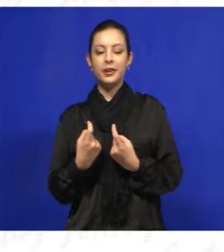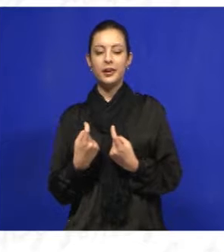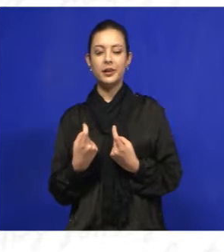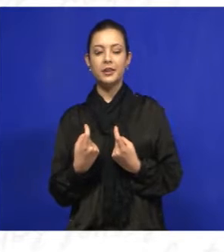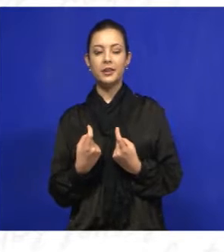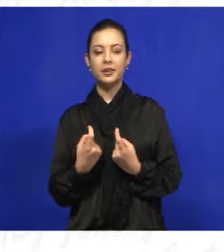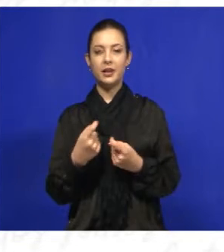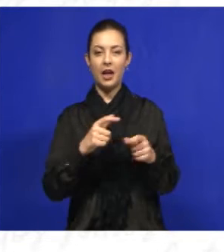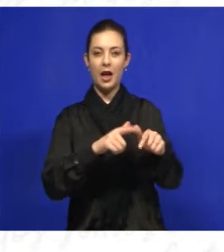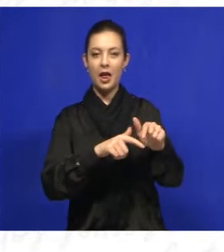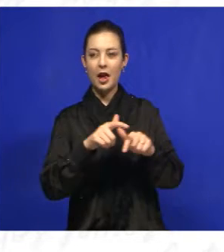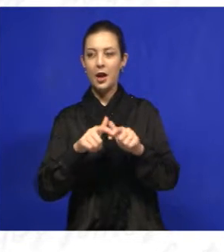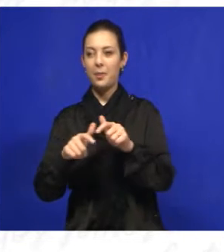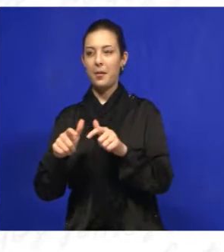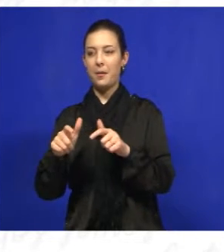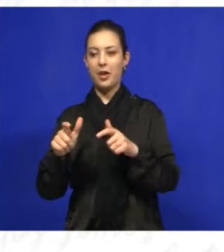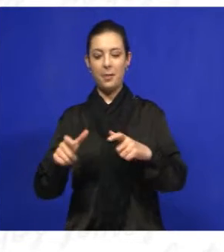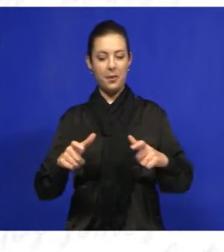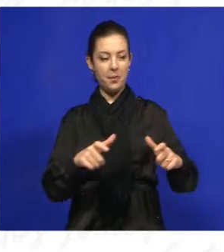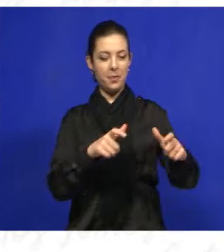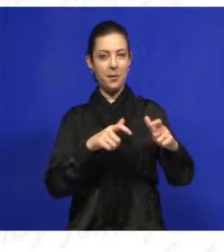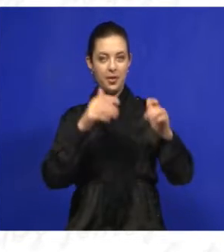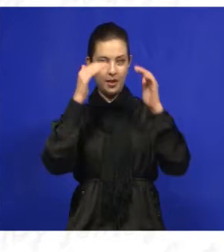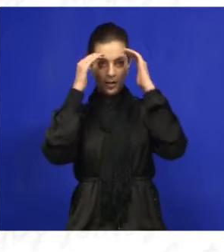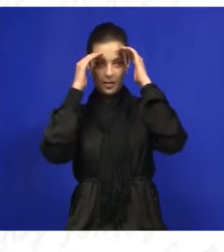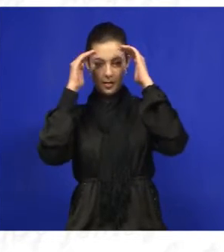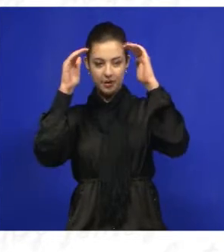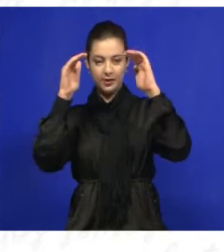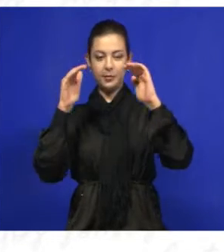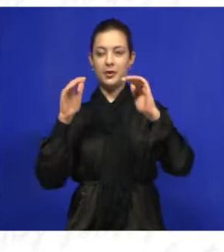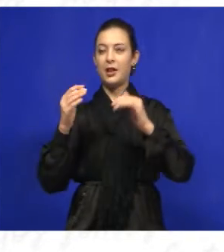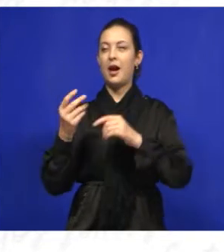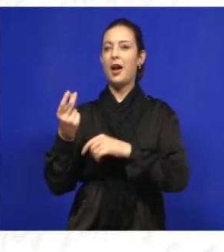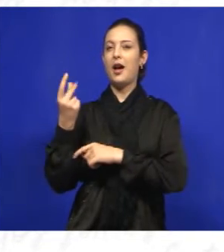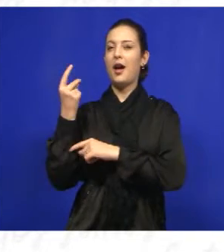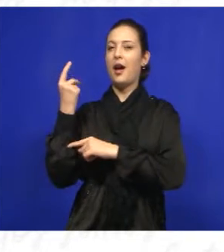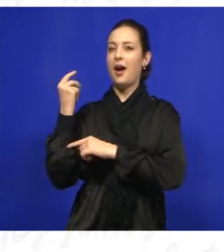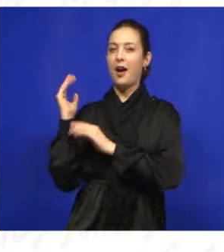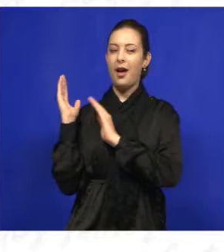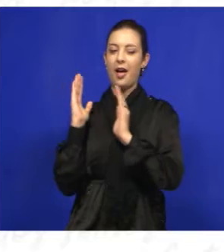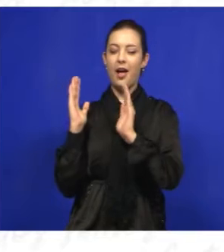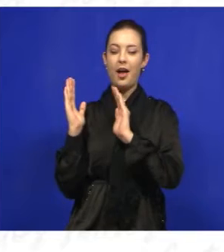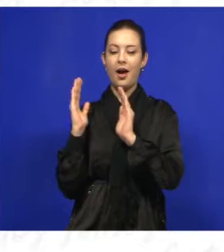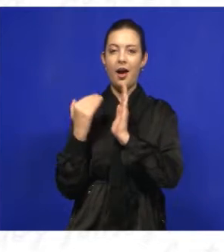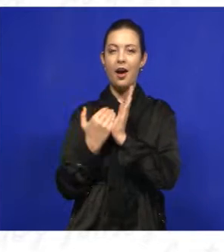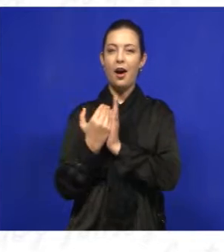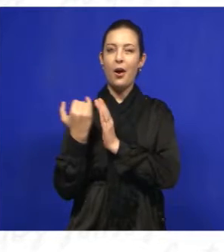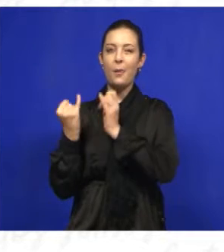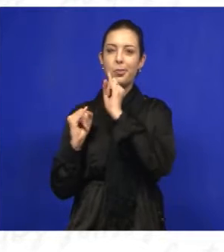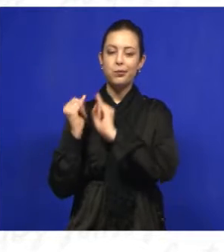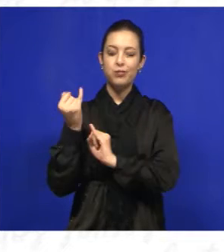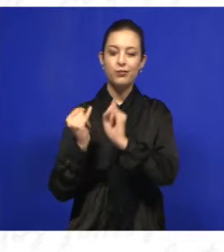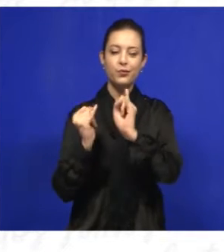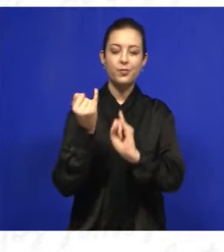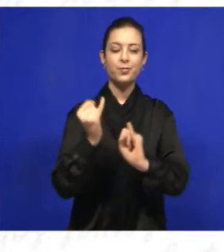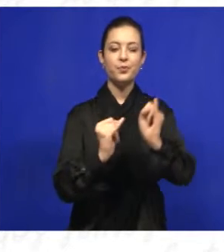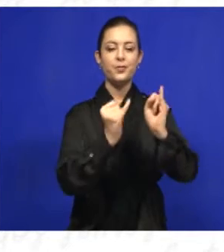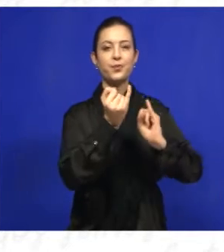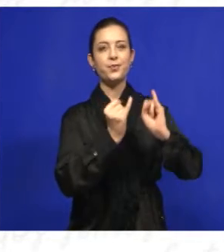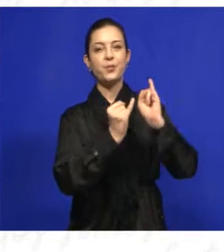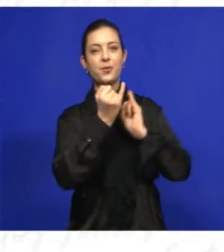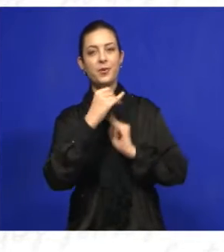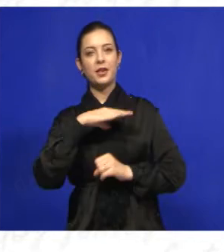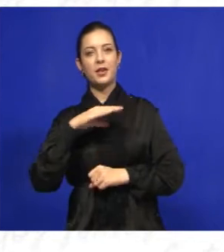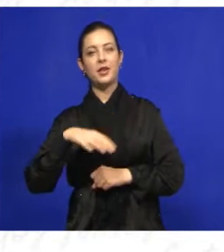Alguns equipamentos com respeito àquela época que começou a industrialização na nossa